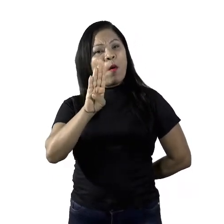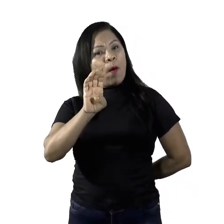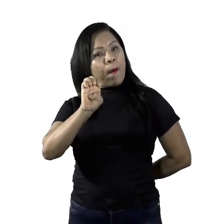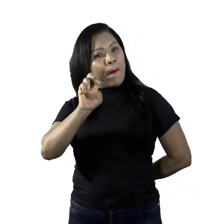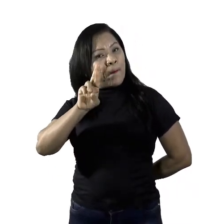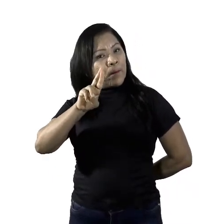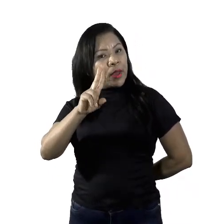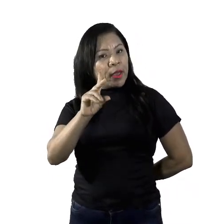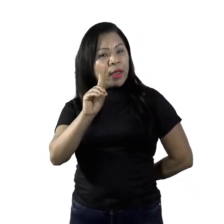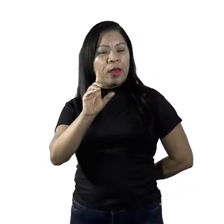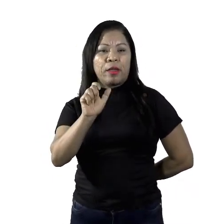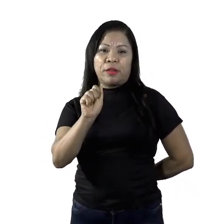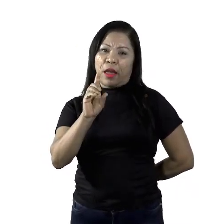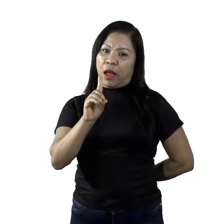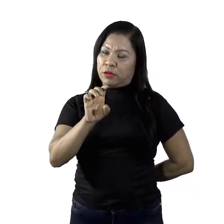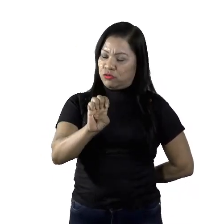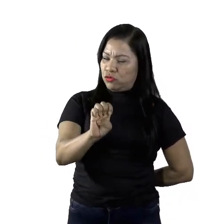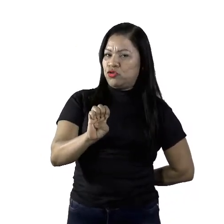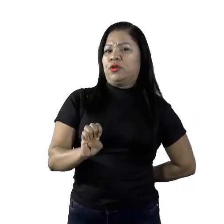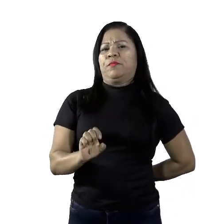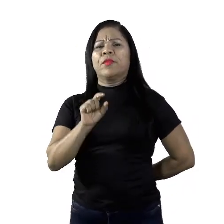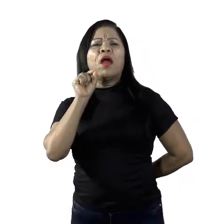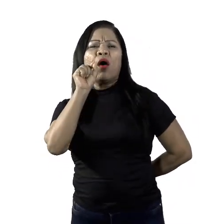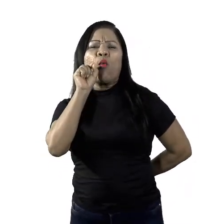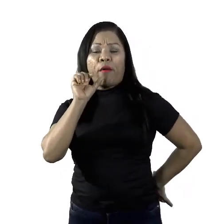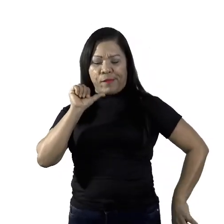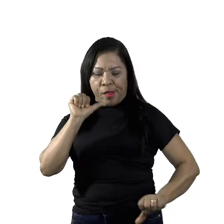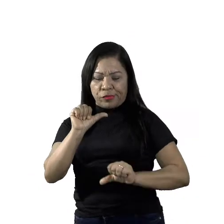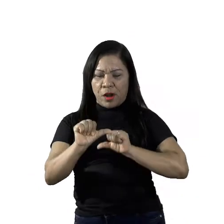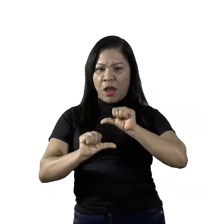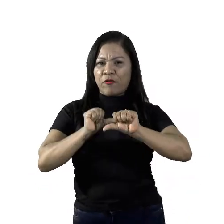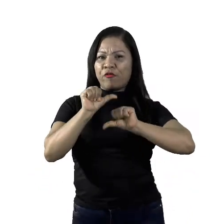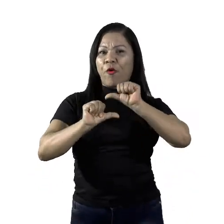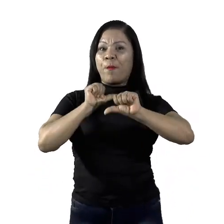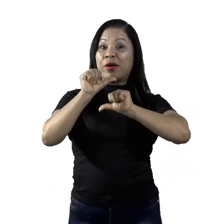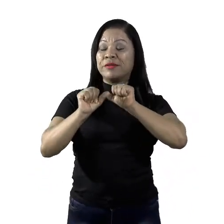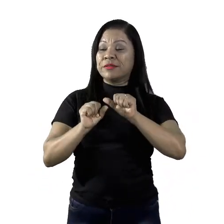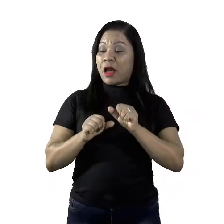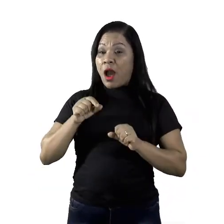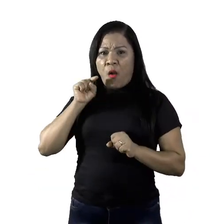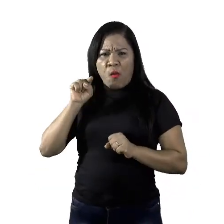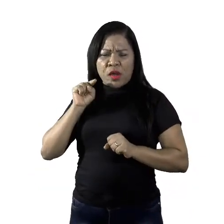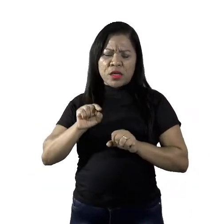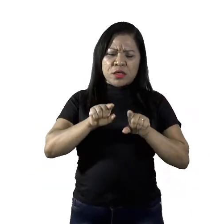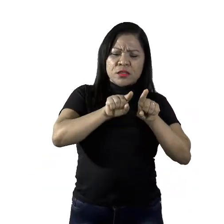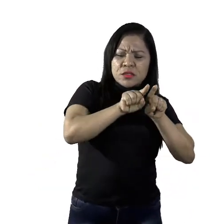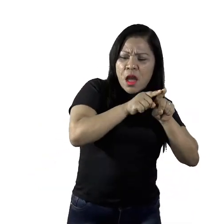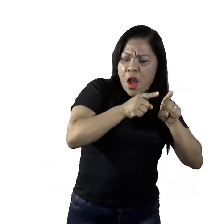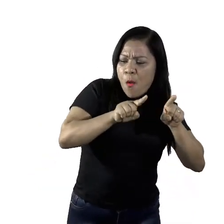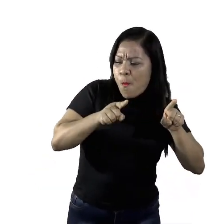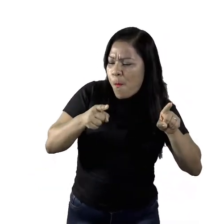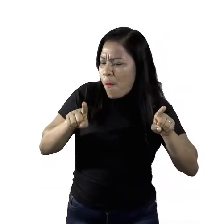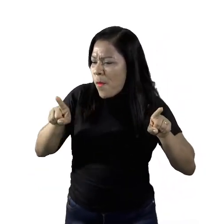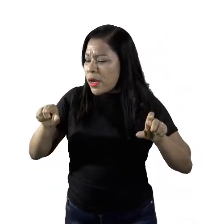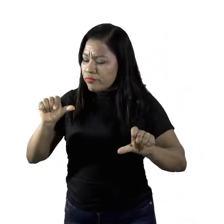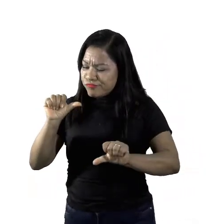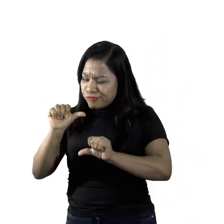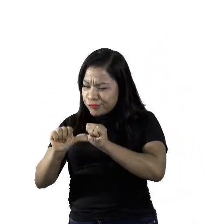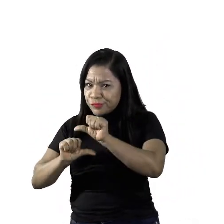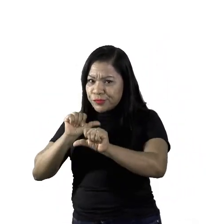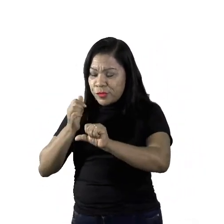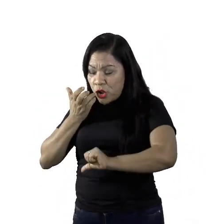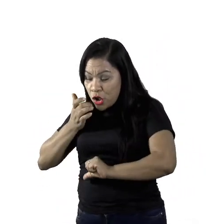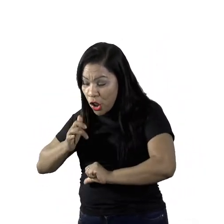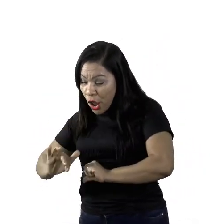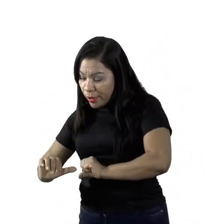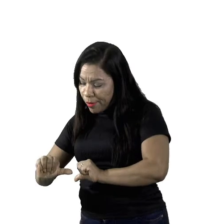que nós já vamos ver em seguida. A puberdade nada mais é do que o período de transição entre a infância e a adolescência, no